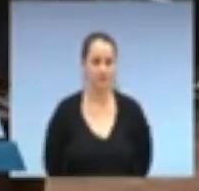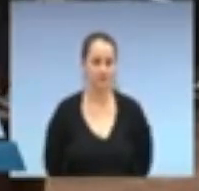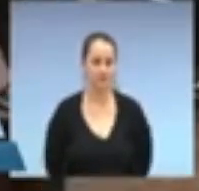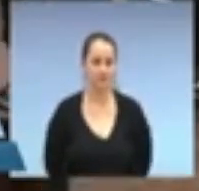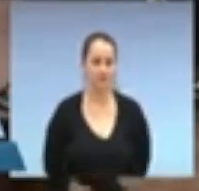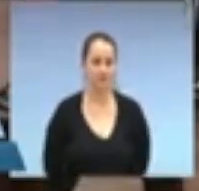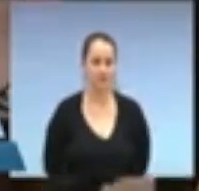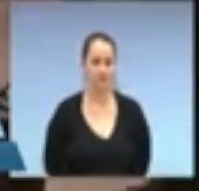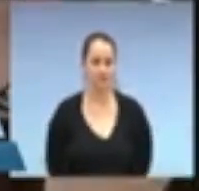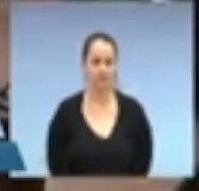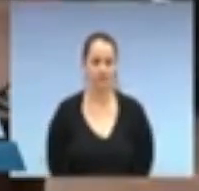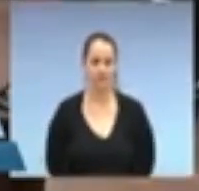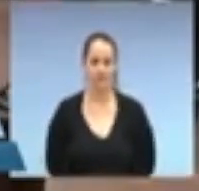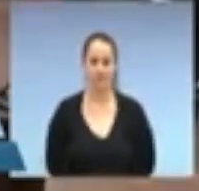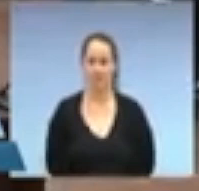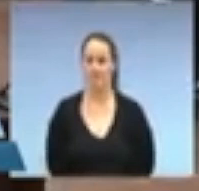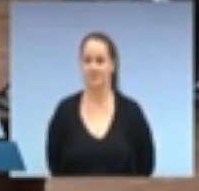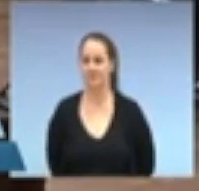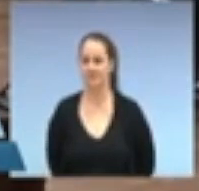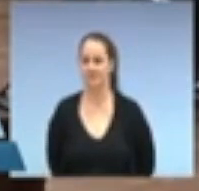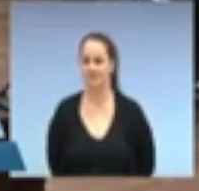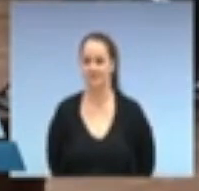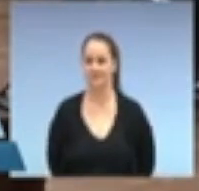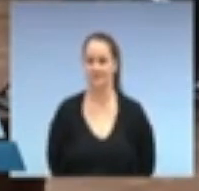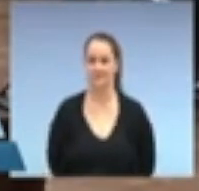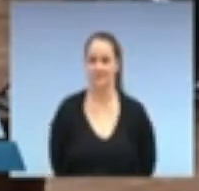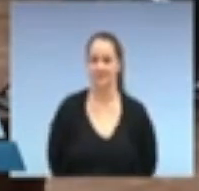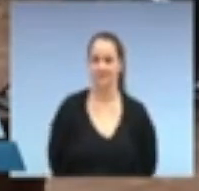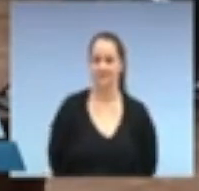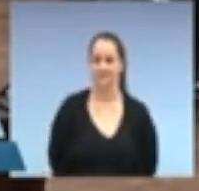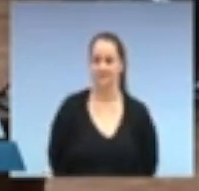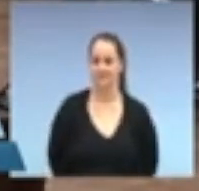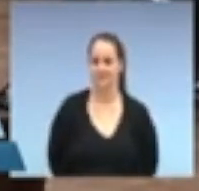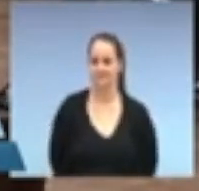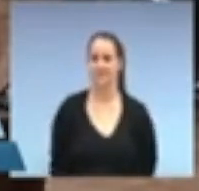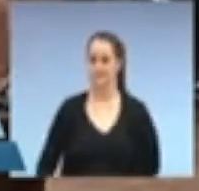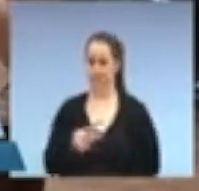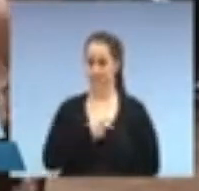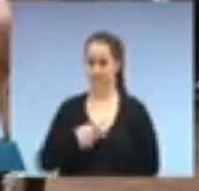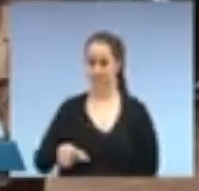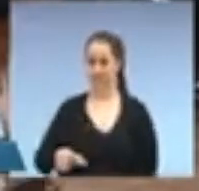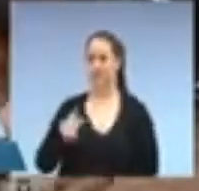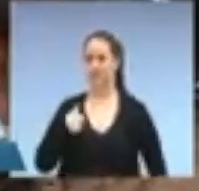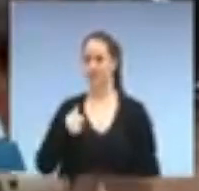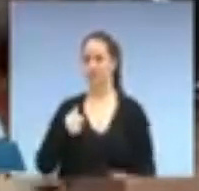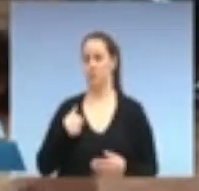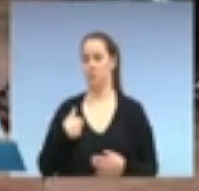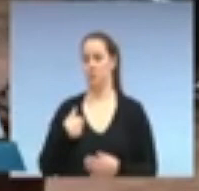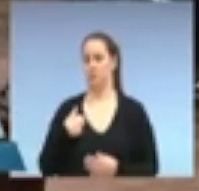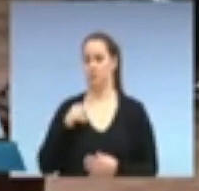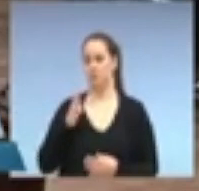são masculinos, estão dentro da sociedade patriarcal e machista, e infelizmente, nós mulheres o tempo